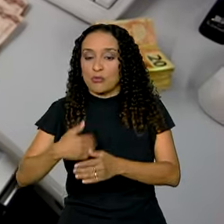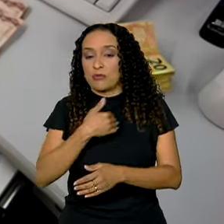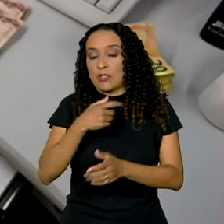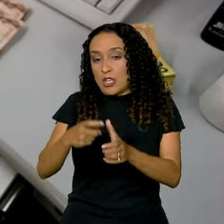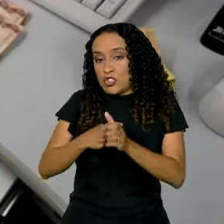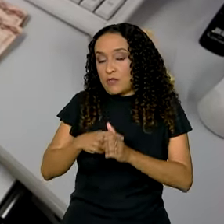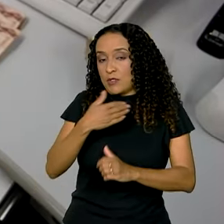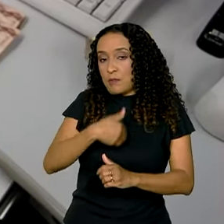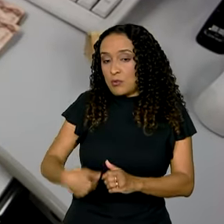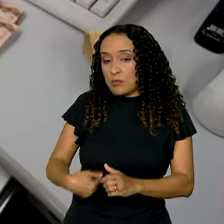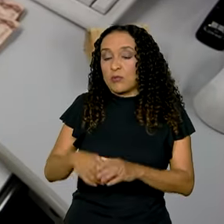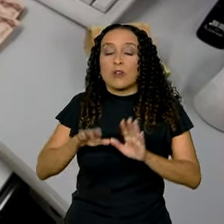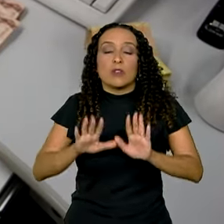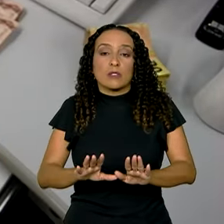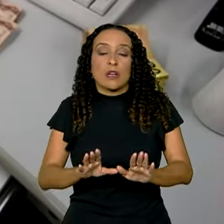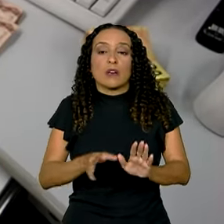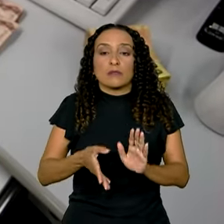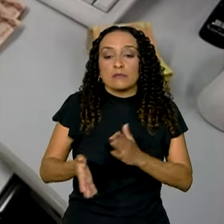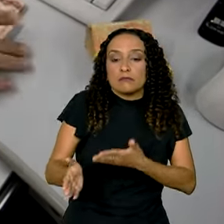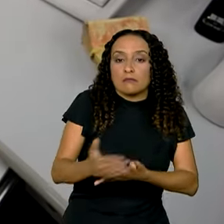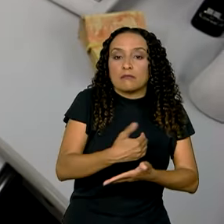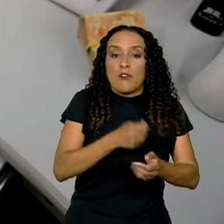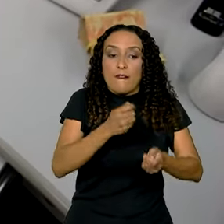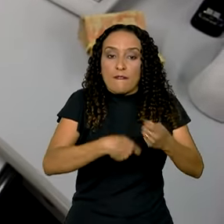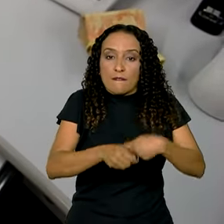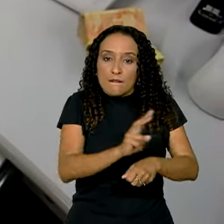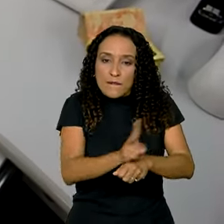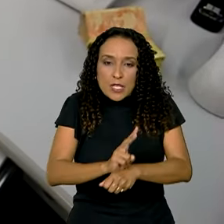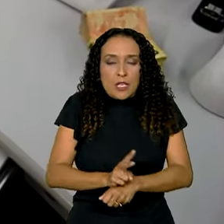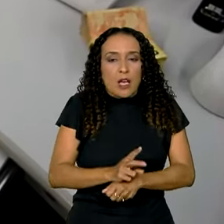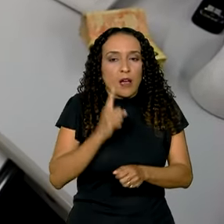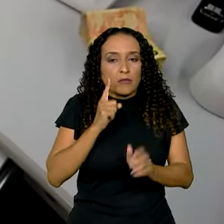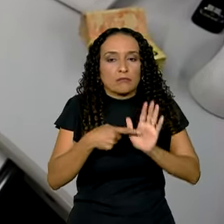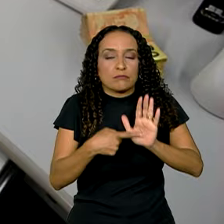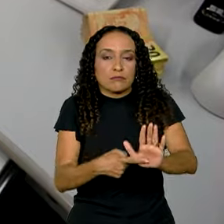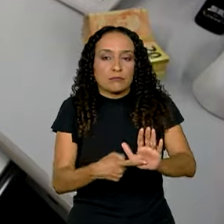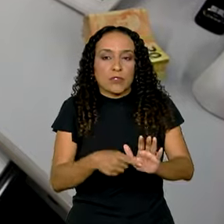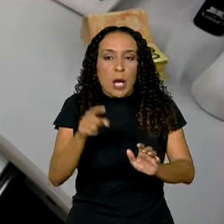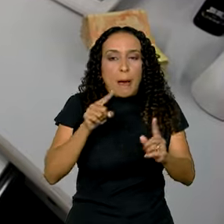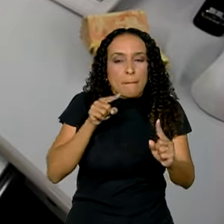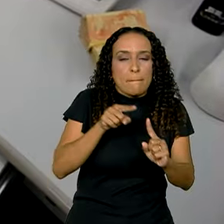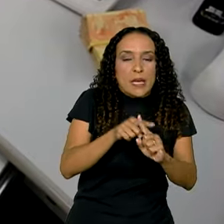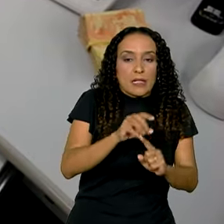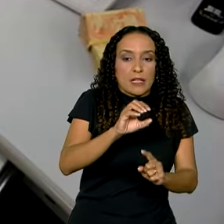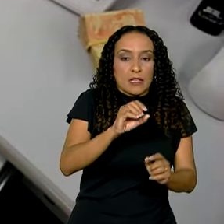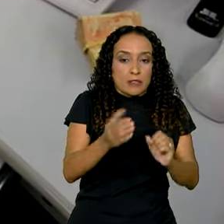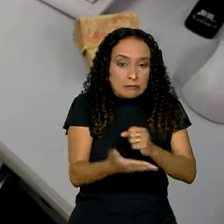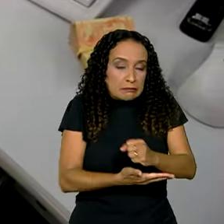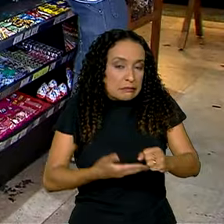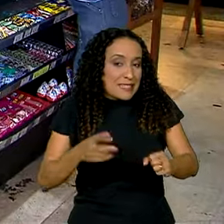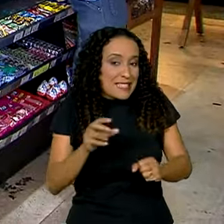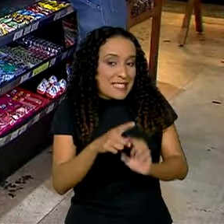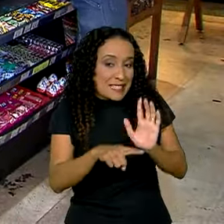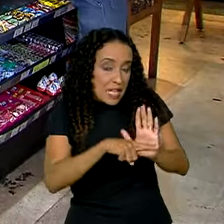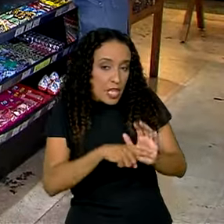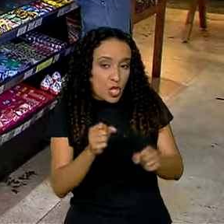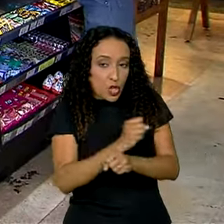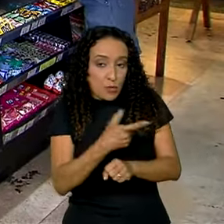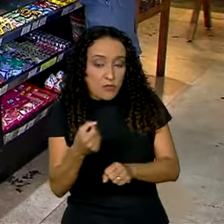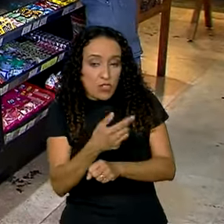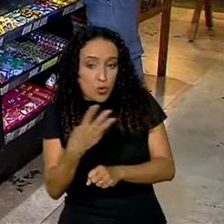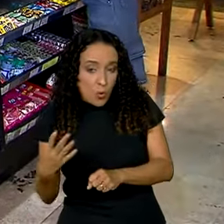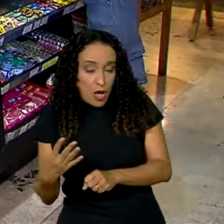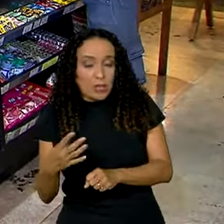Apesar de o arcabouço fiscal definir uma meta de déficit zero para 2024, há uma